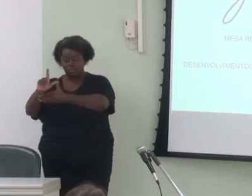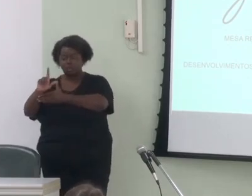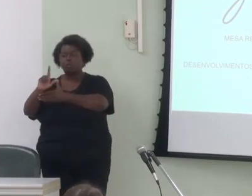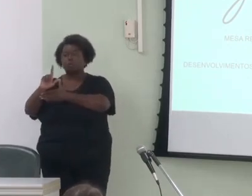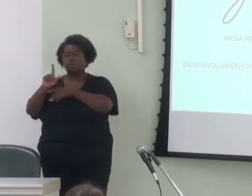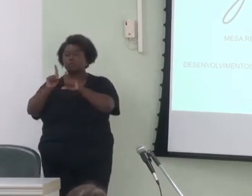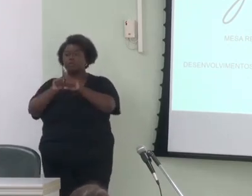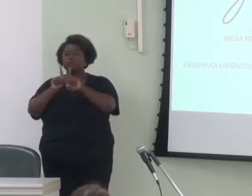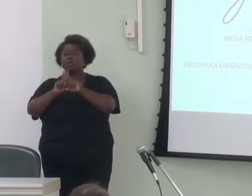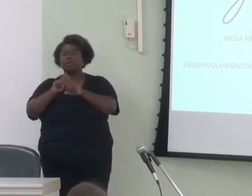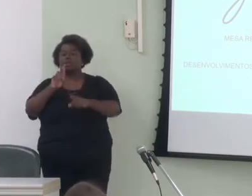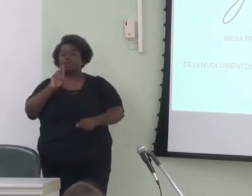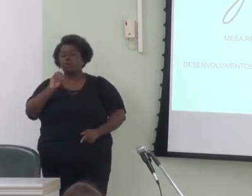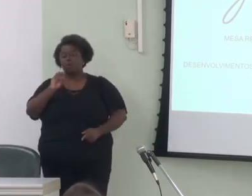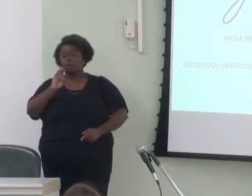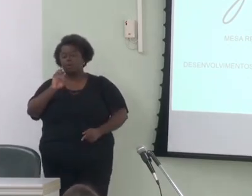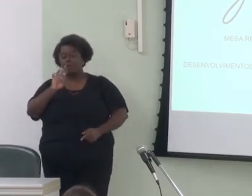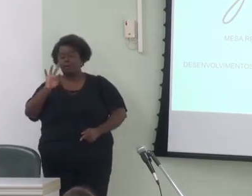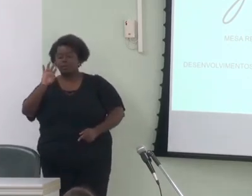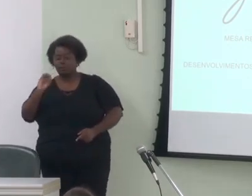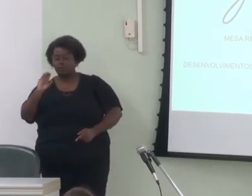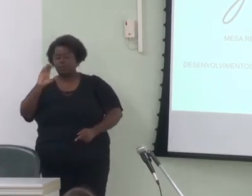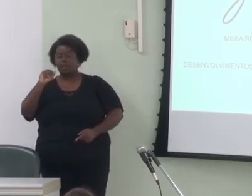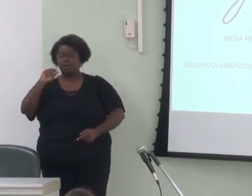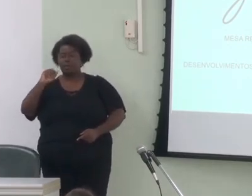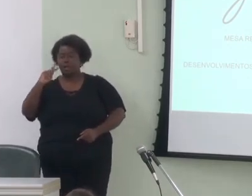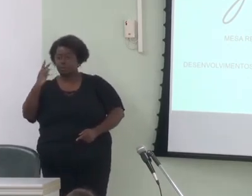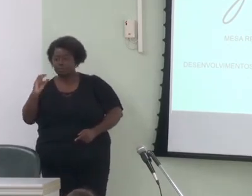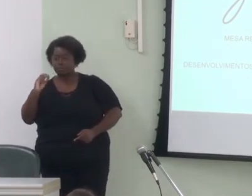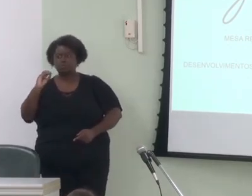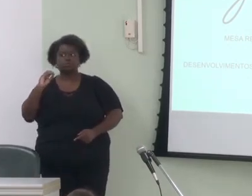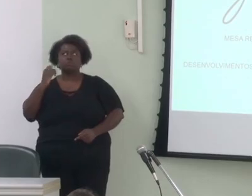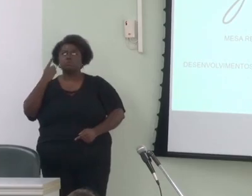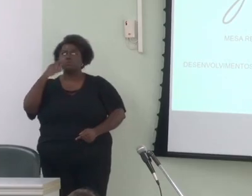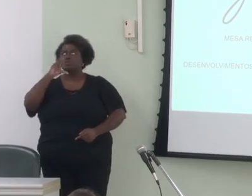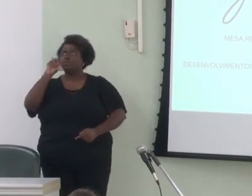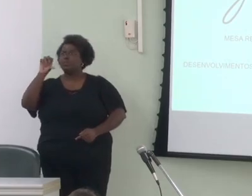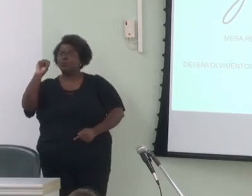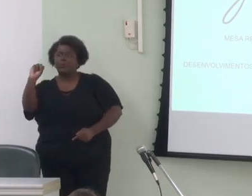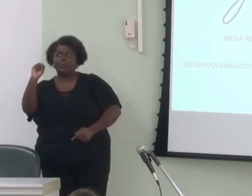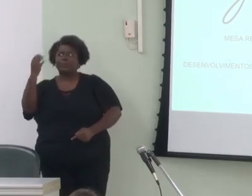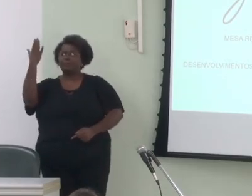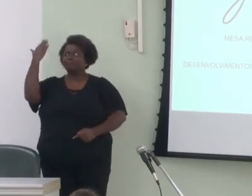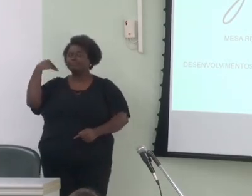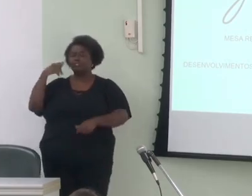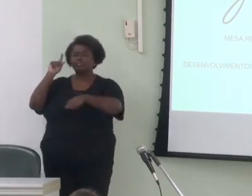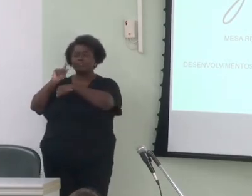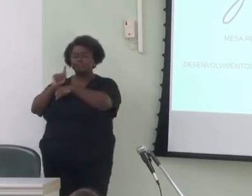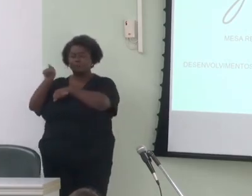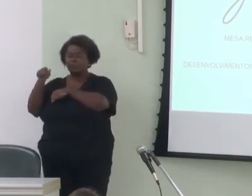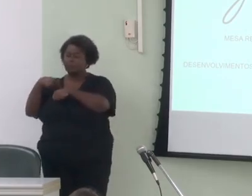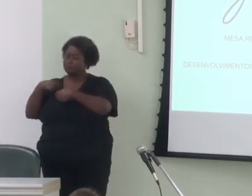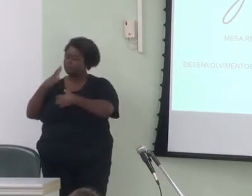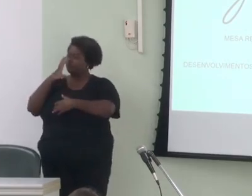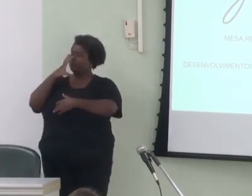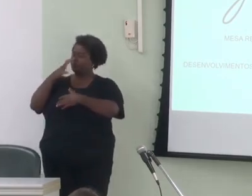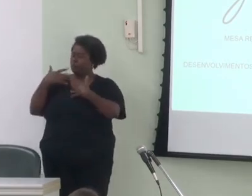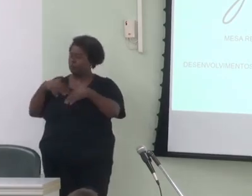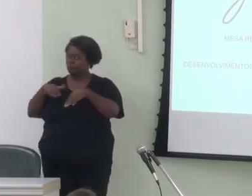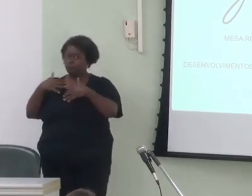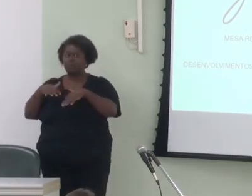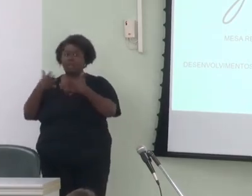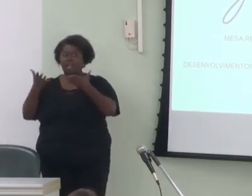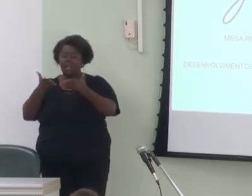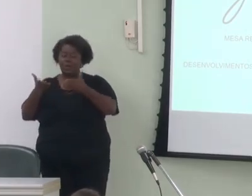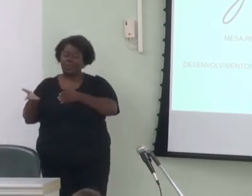Roberto Camacho, lá no século passado, em 1998, confesso que eu fiquei sensibilizada por estar agora do outro